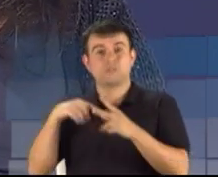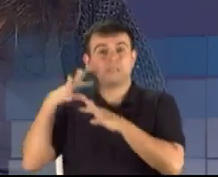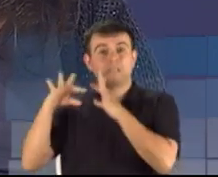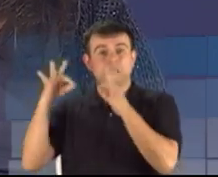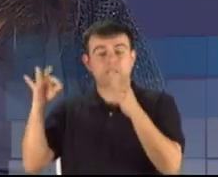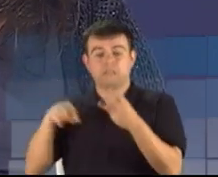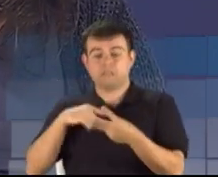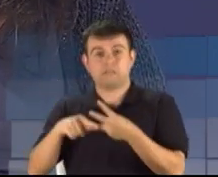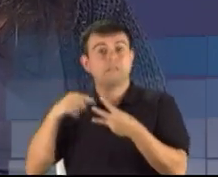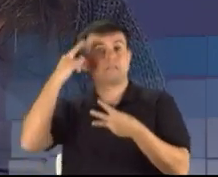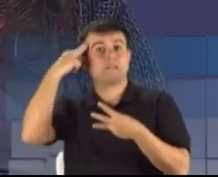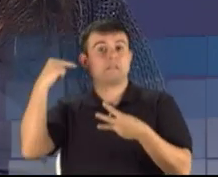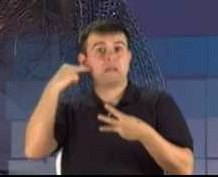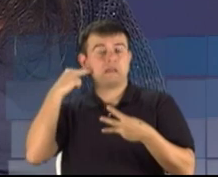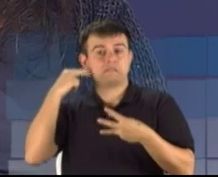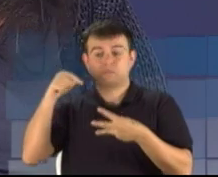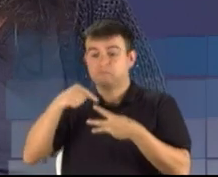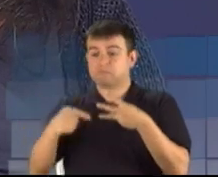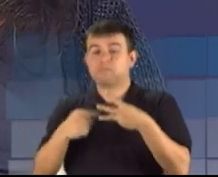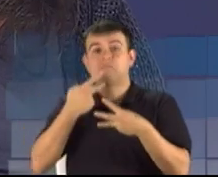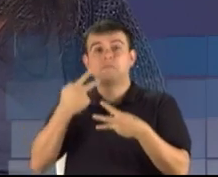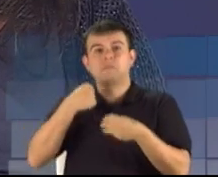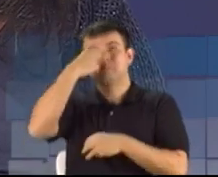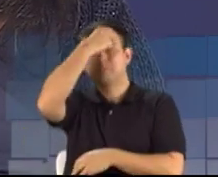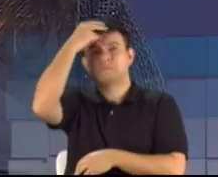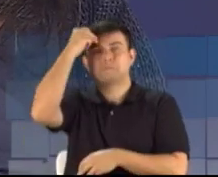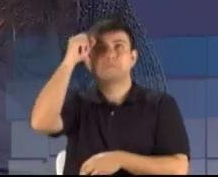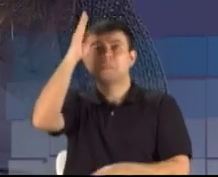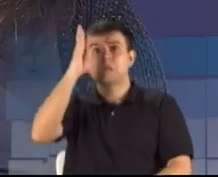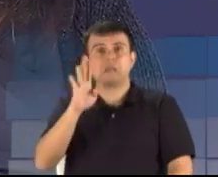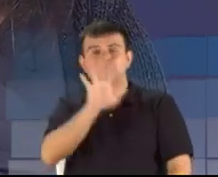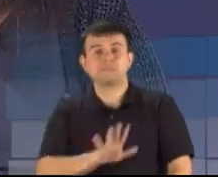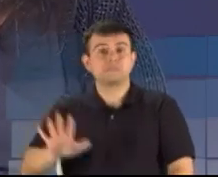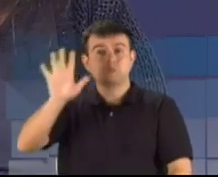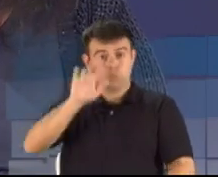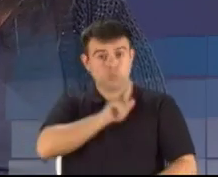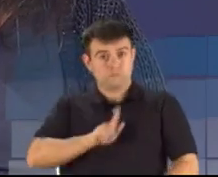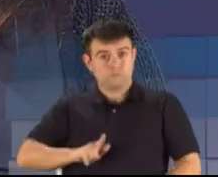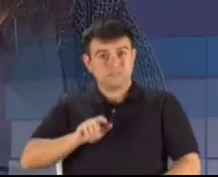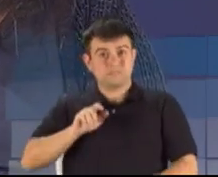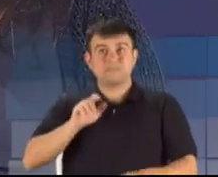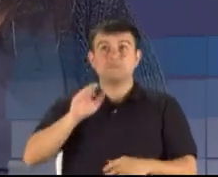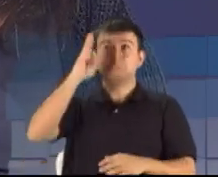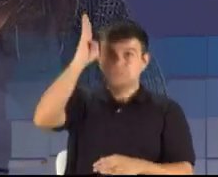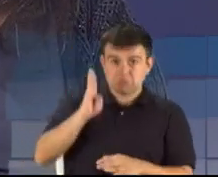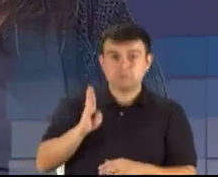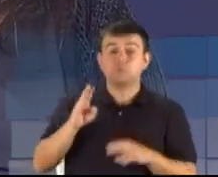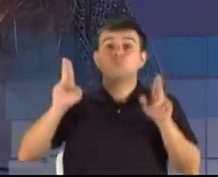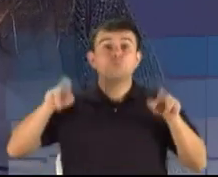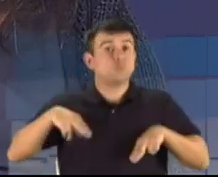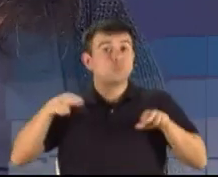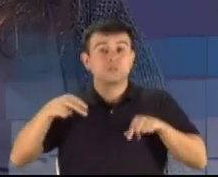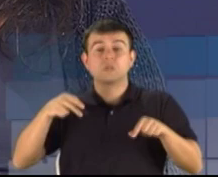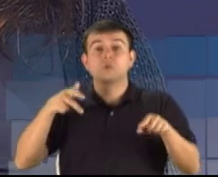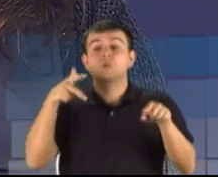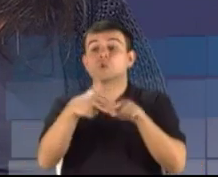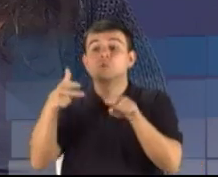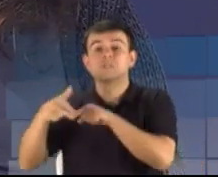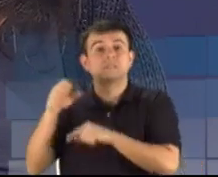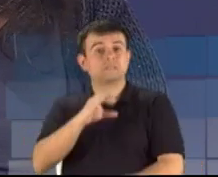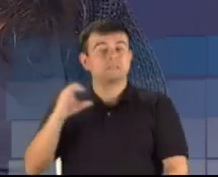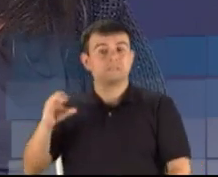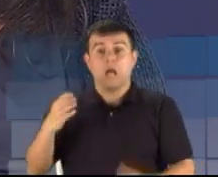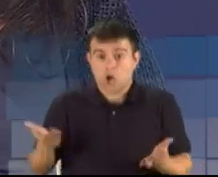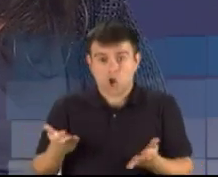coordenam prefeituras no Brasil inteiro, estão no governo nacional e nunca cortaram os CCs. E agora que é a época de